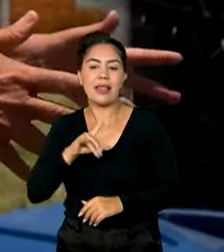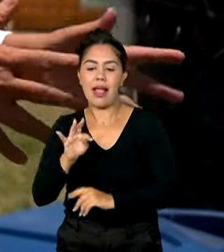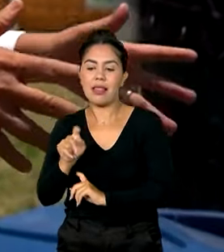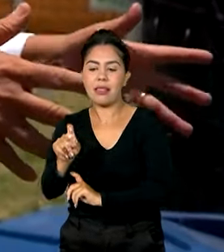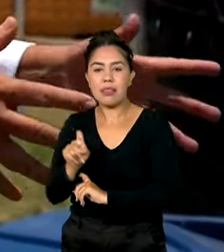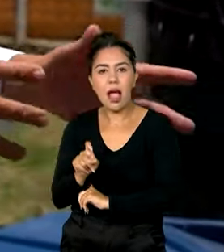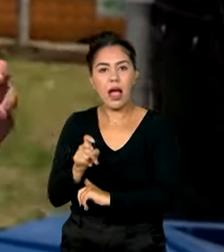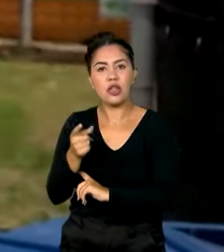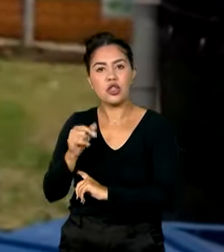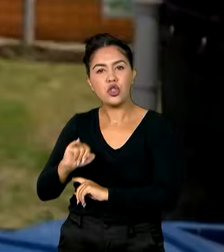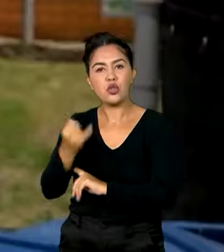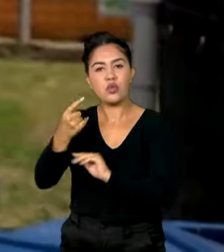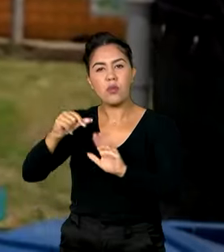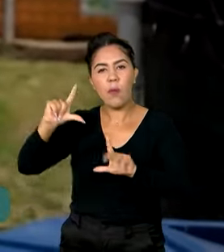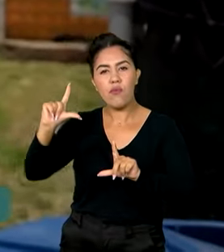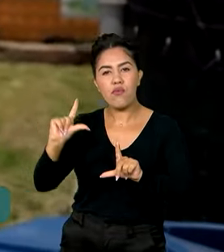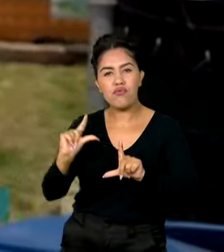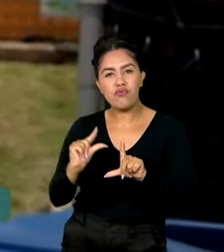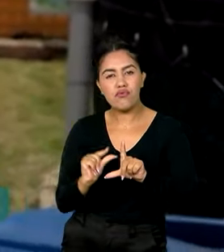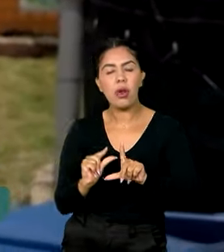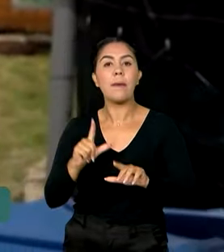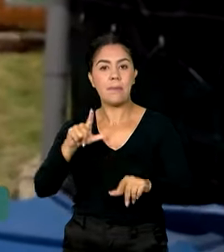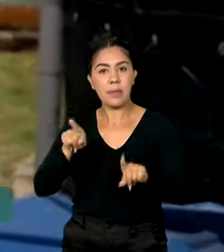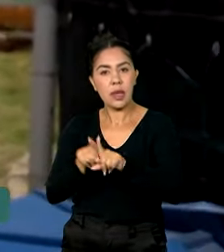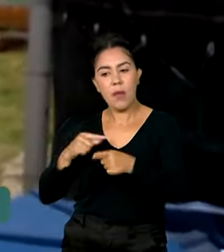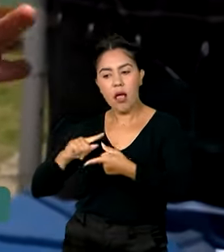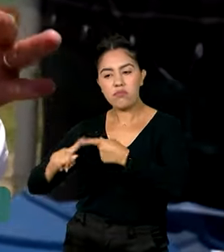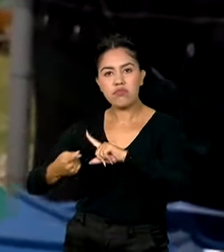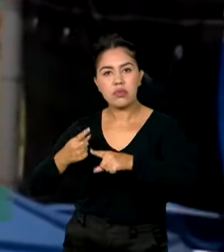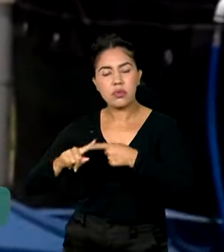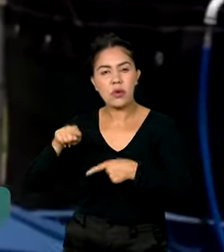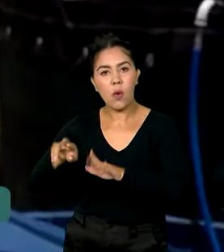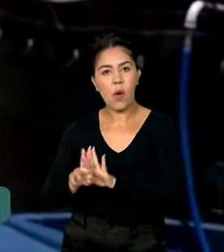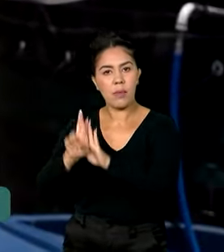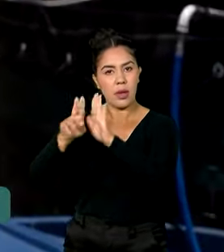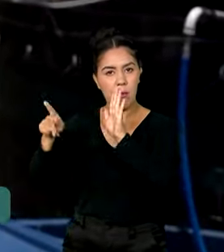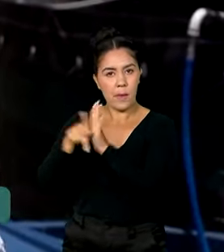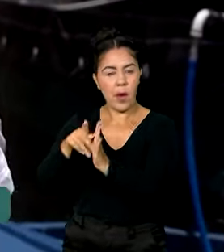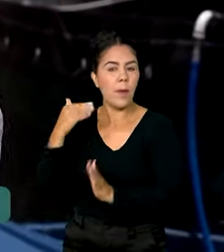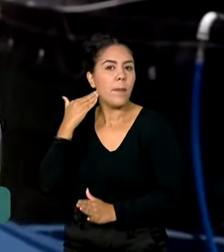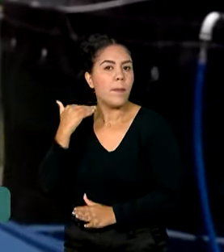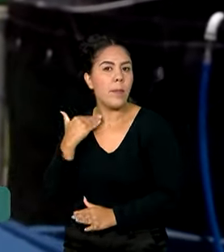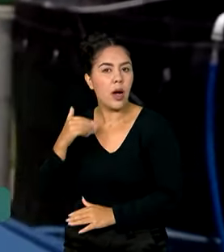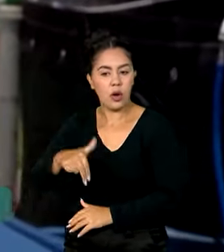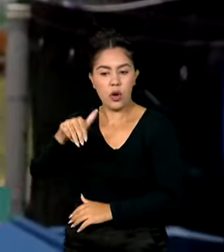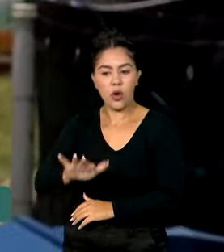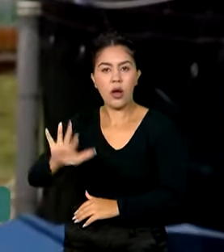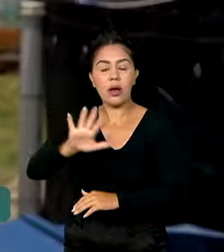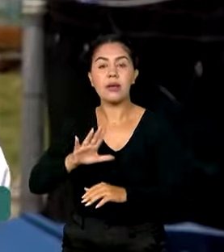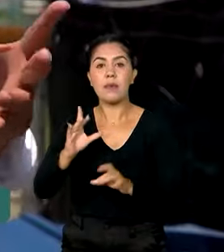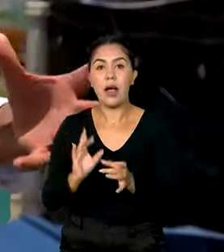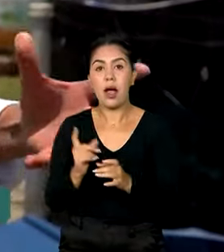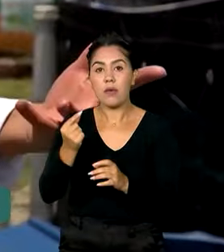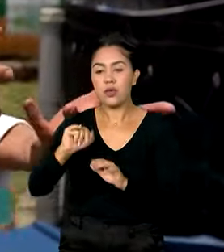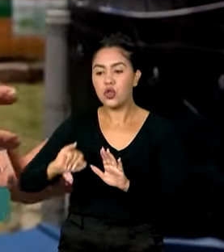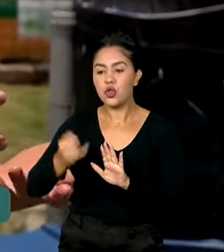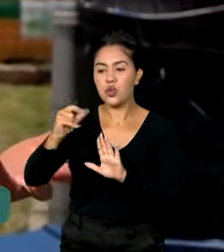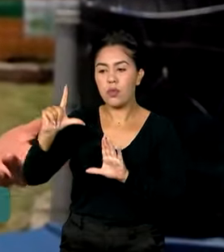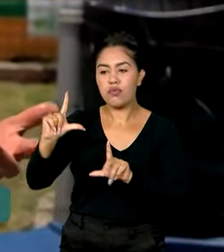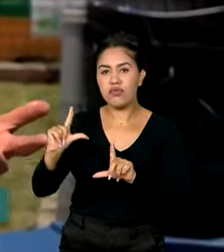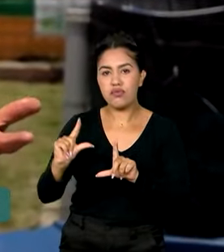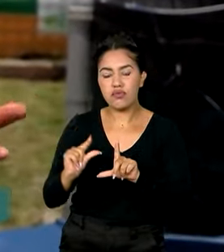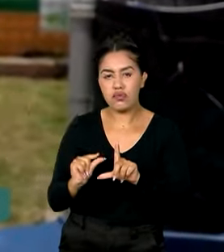estamos liberando agora com o Banco do Nordeste a 8,75% ao ano. E mais,